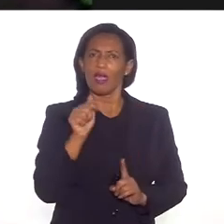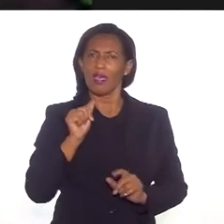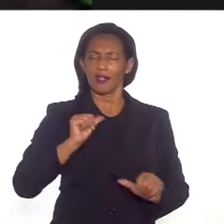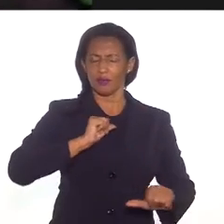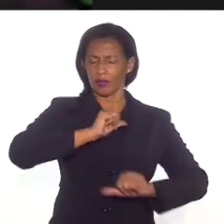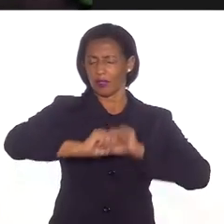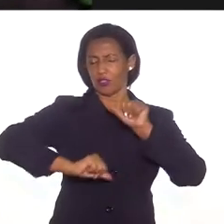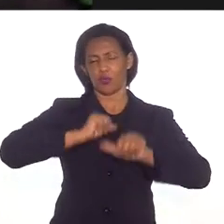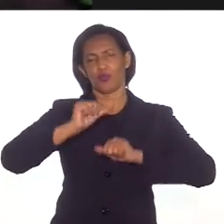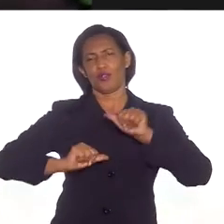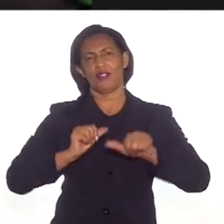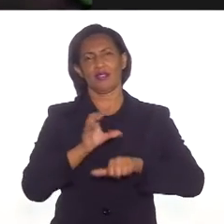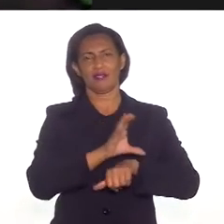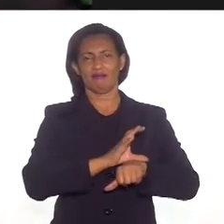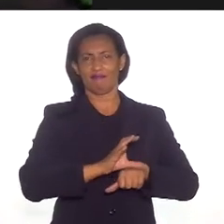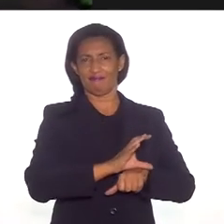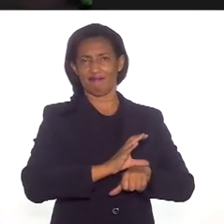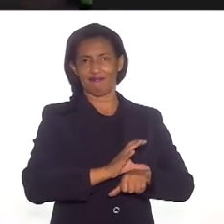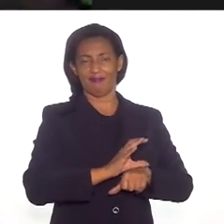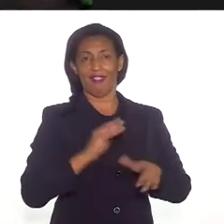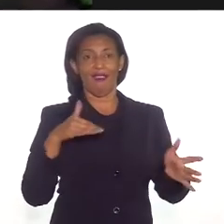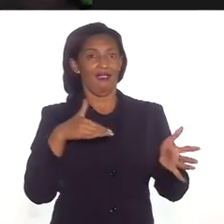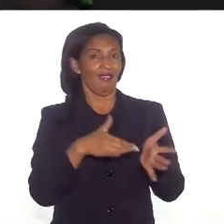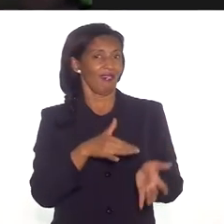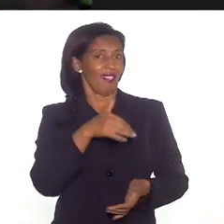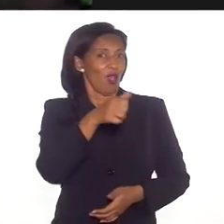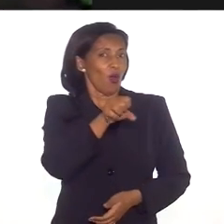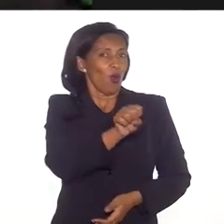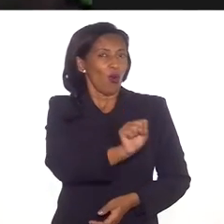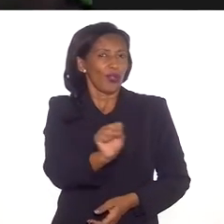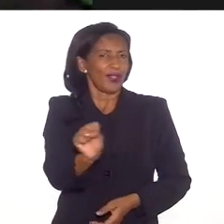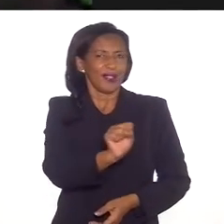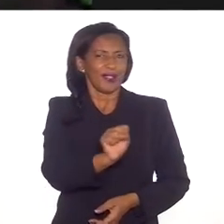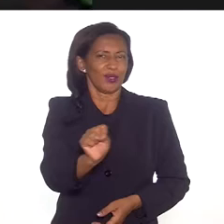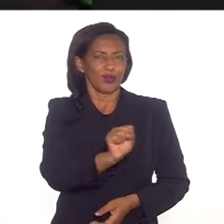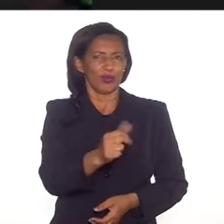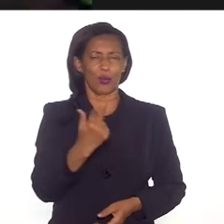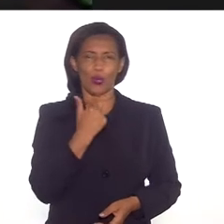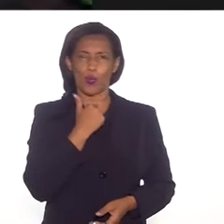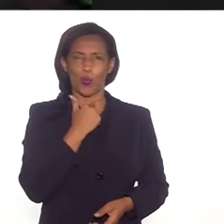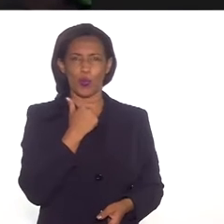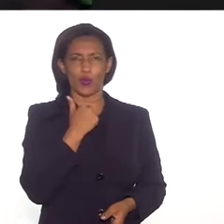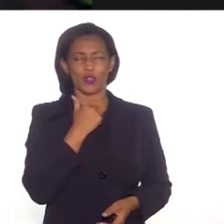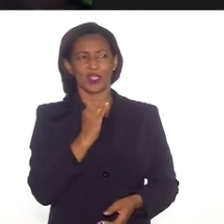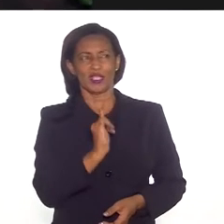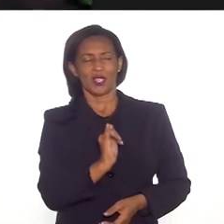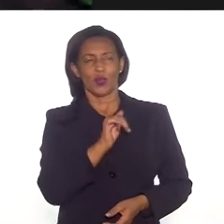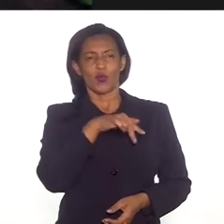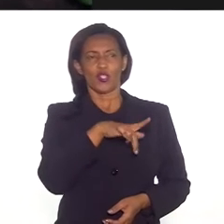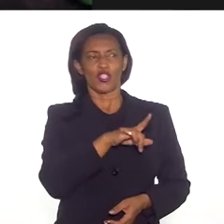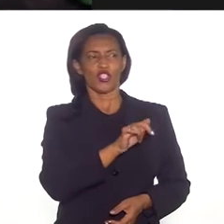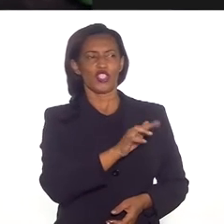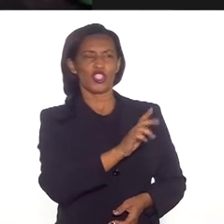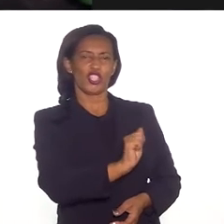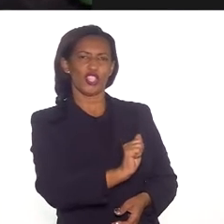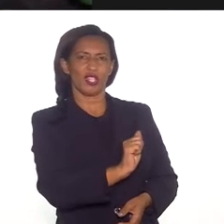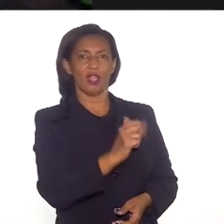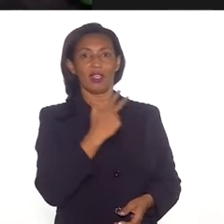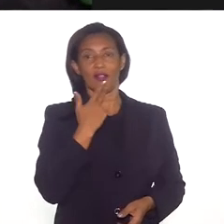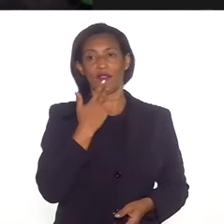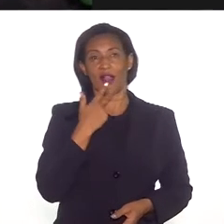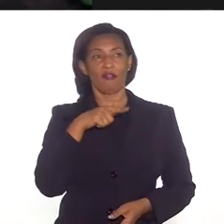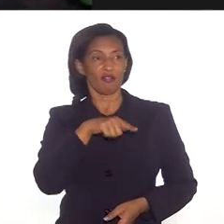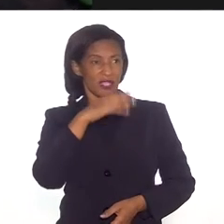mudança da Constituição. Até 1988, eu não podia ser um indígena munduruku e me chamar de